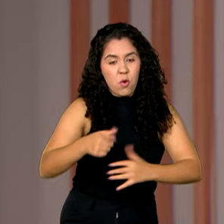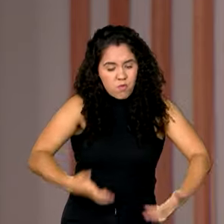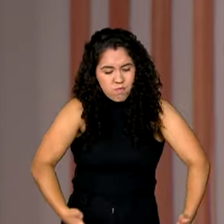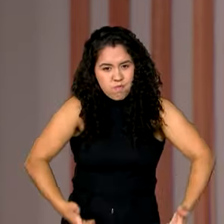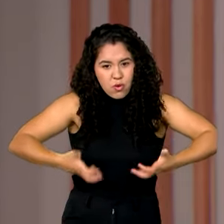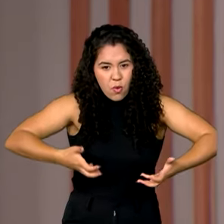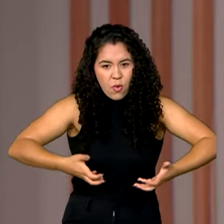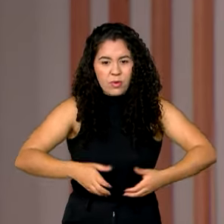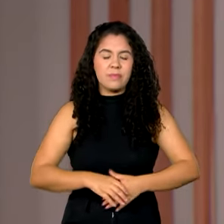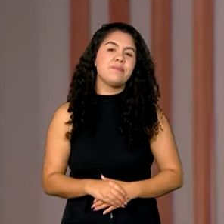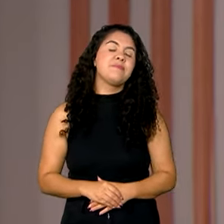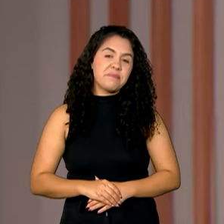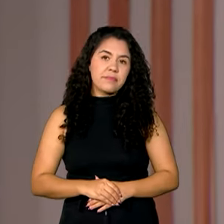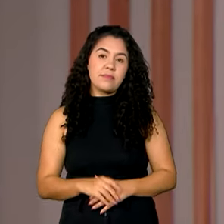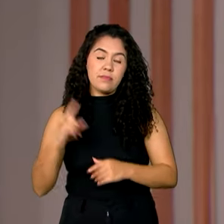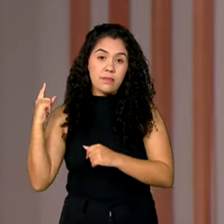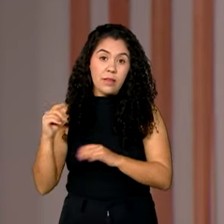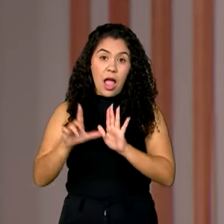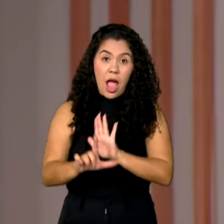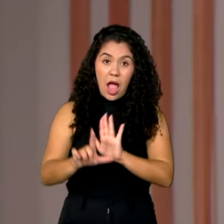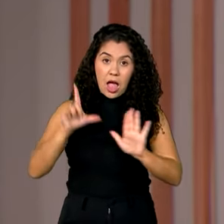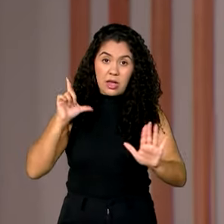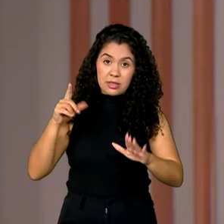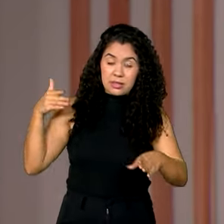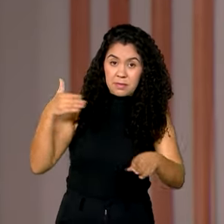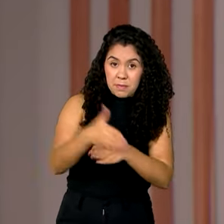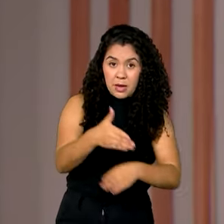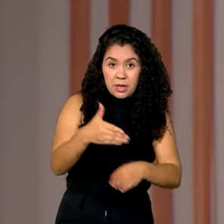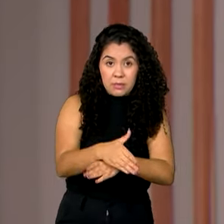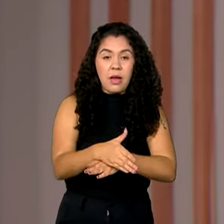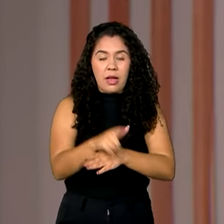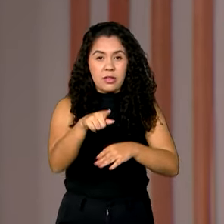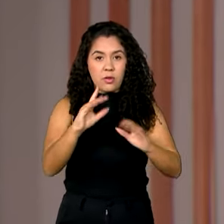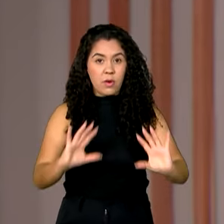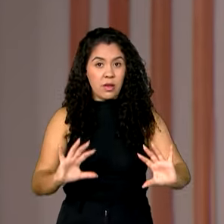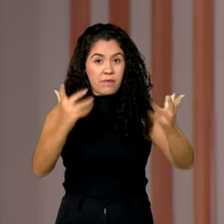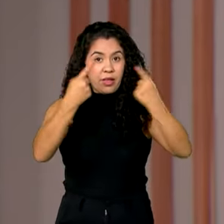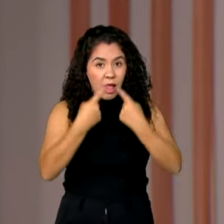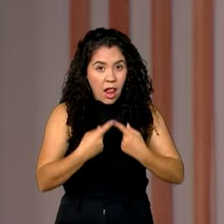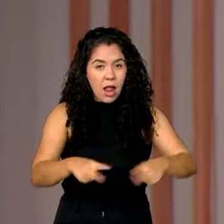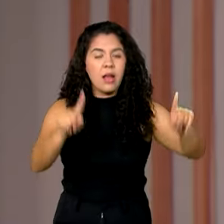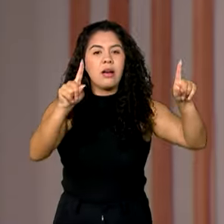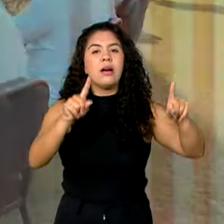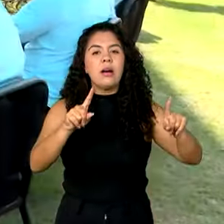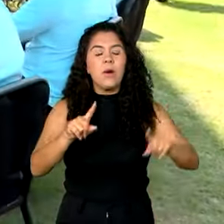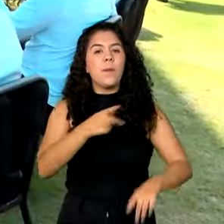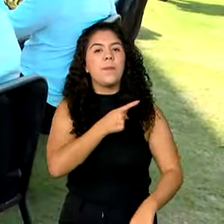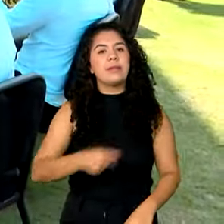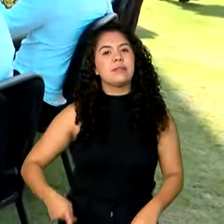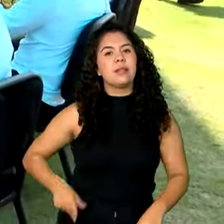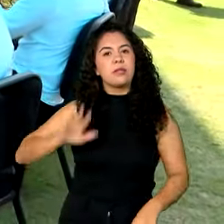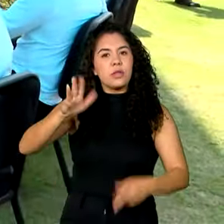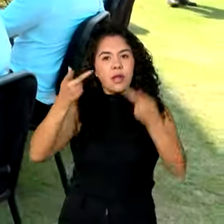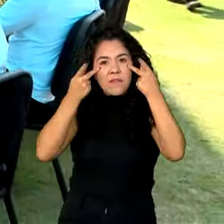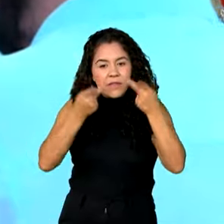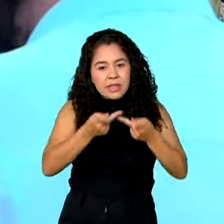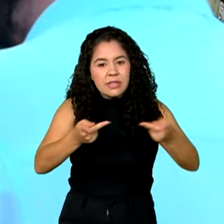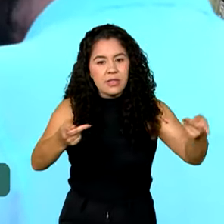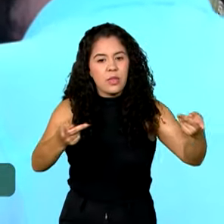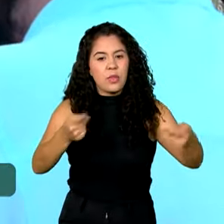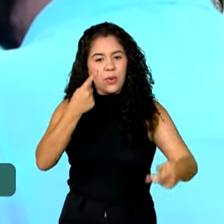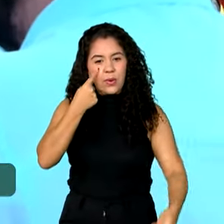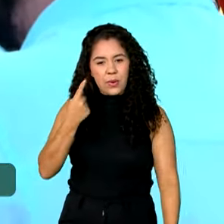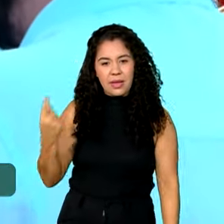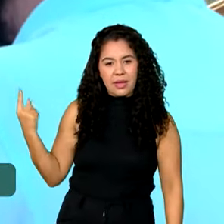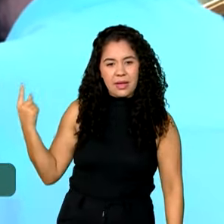E antes de participar dessa inauguração do complexo de energias no Rio de Janeiro, o presidente Lula visitou também em Itaboraí